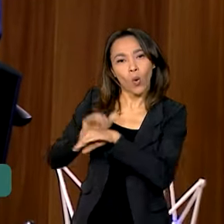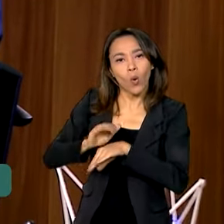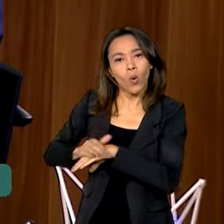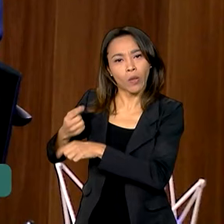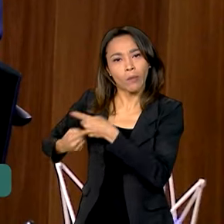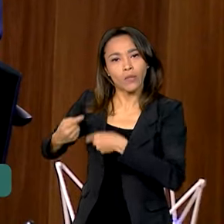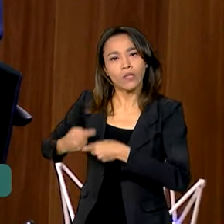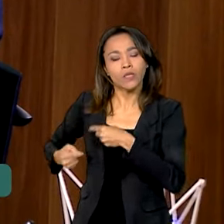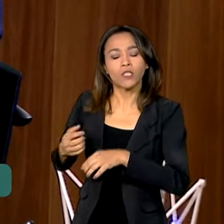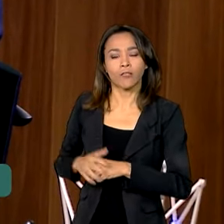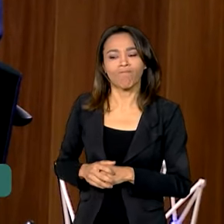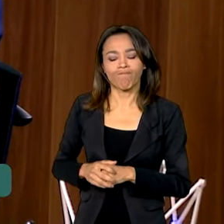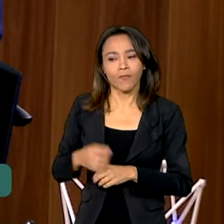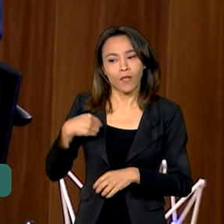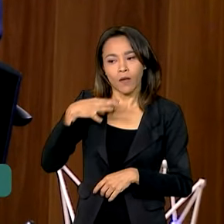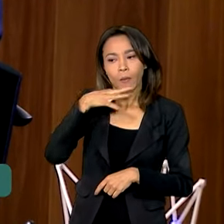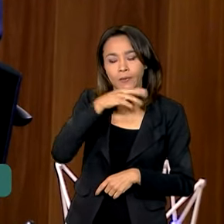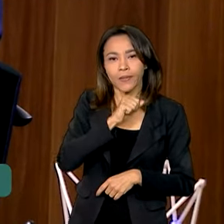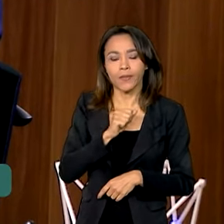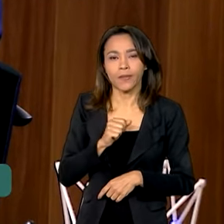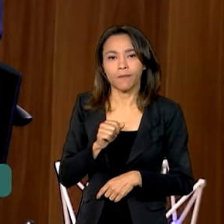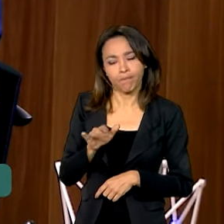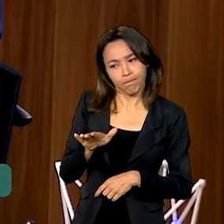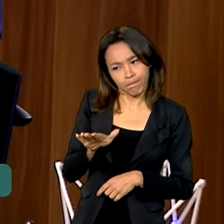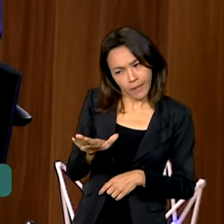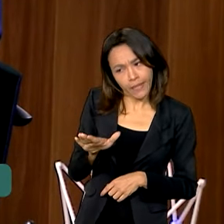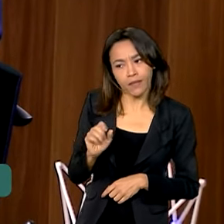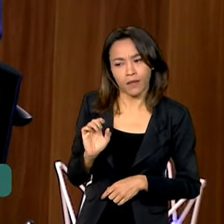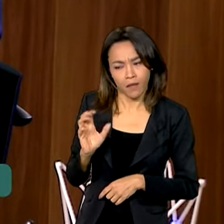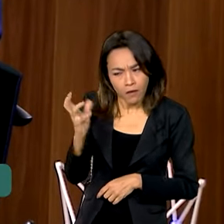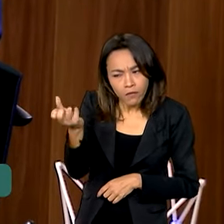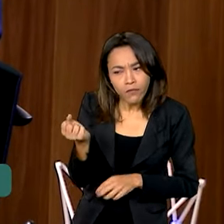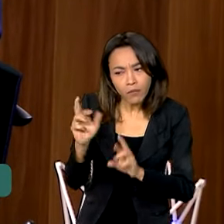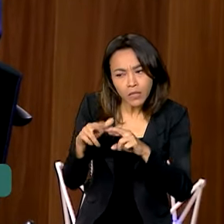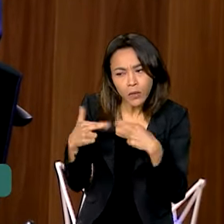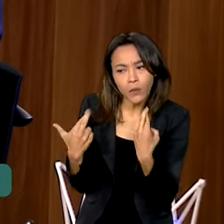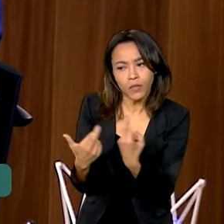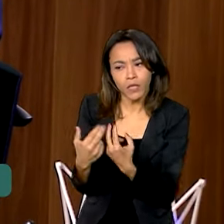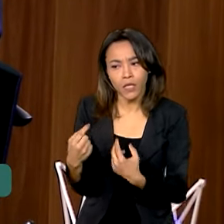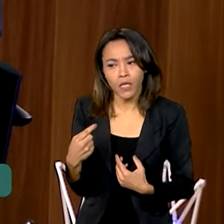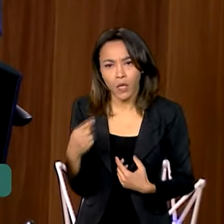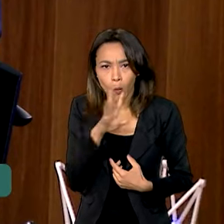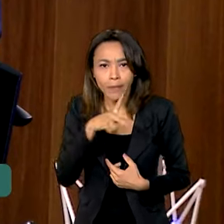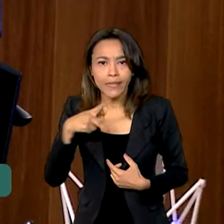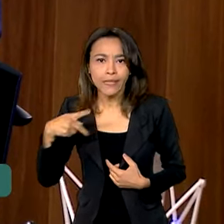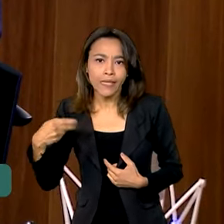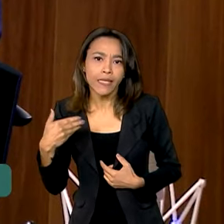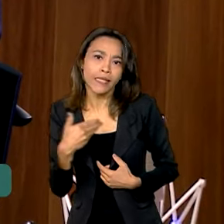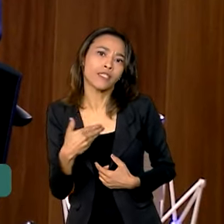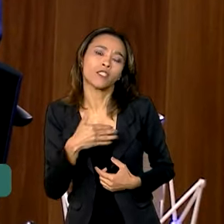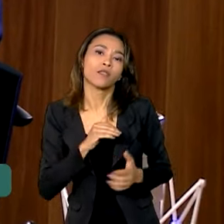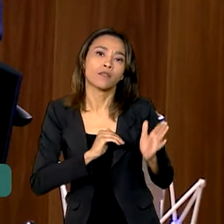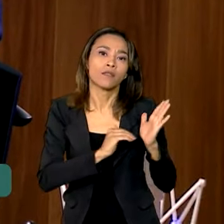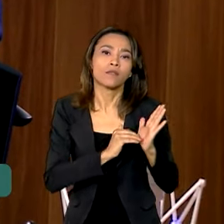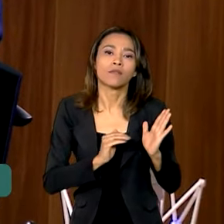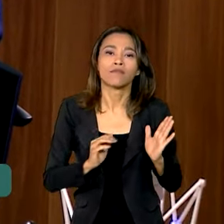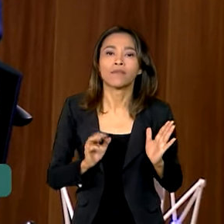achei por bem pedir uma reunião com o presidente Rodrigo Pacheco para que ele